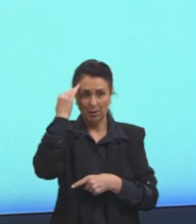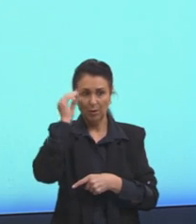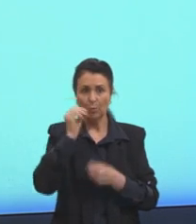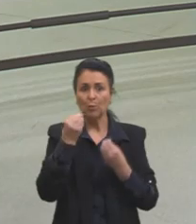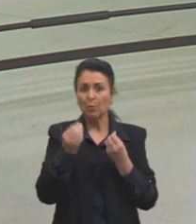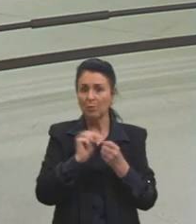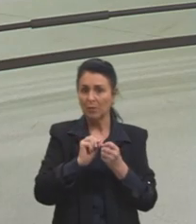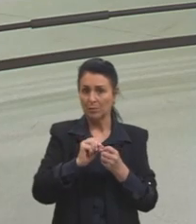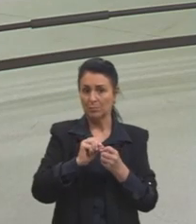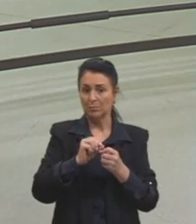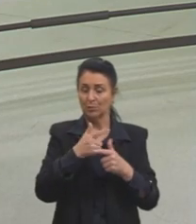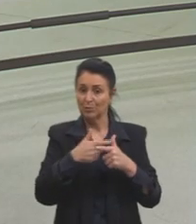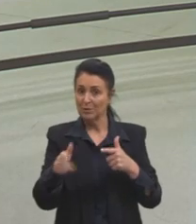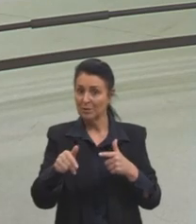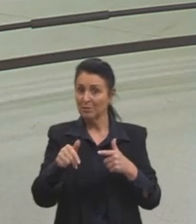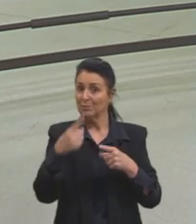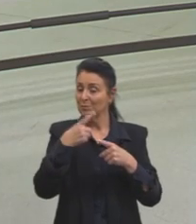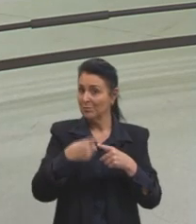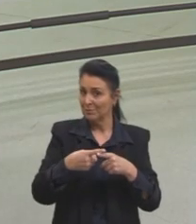divisão.